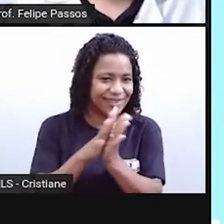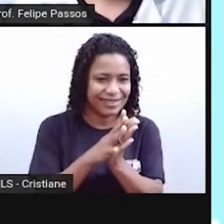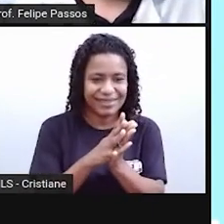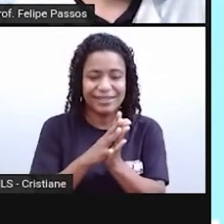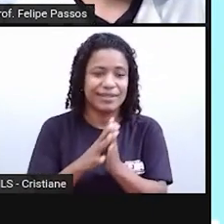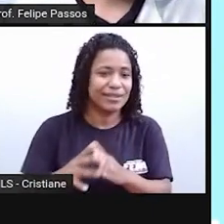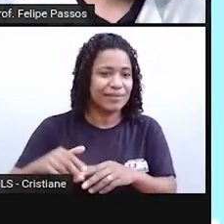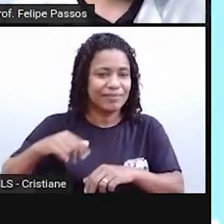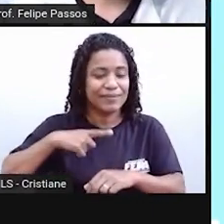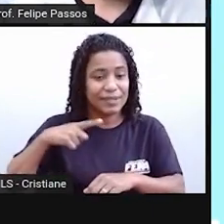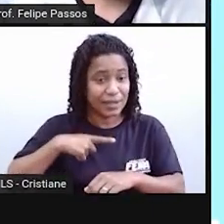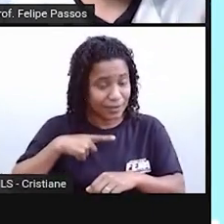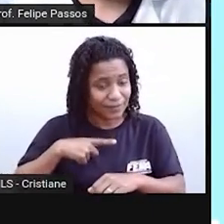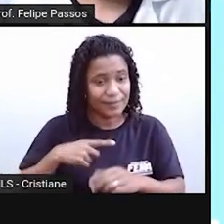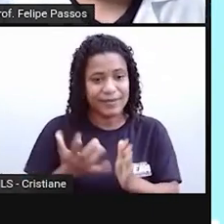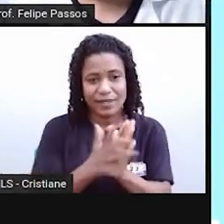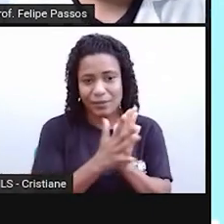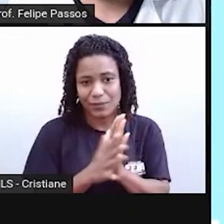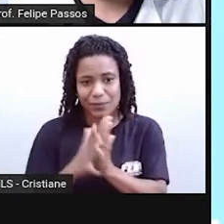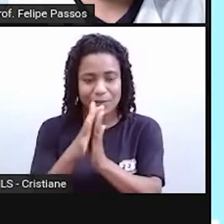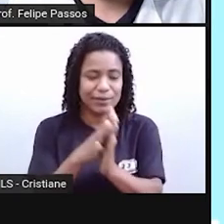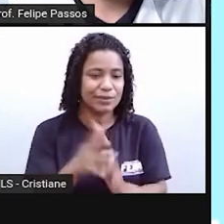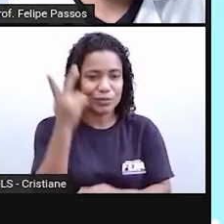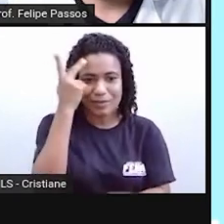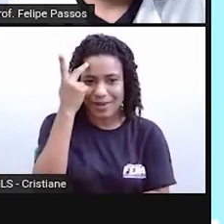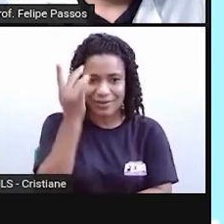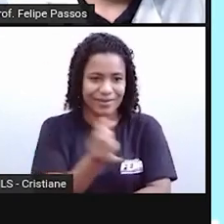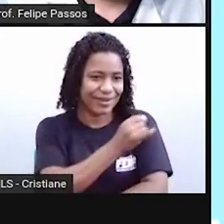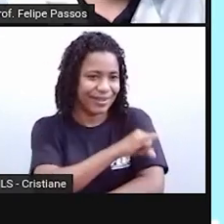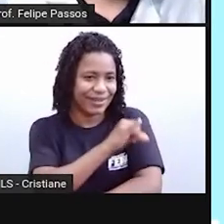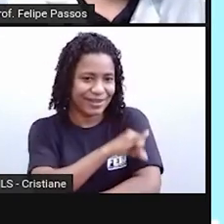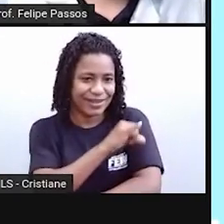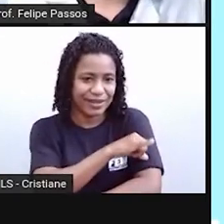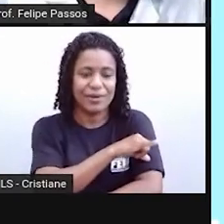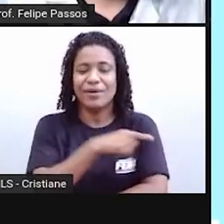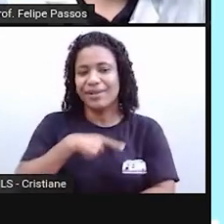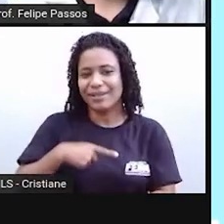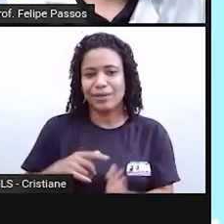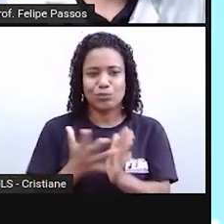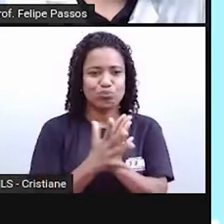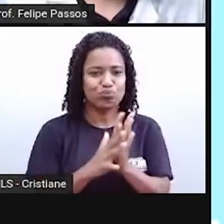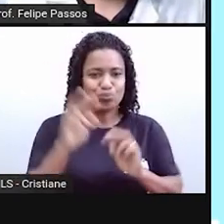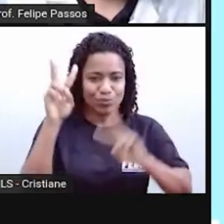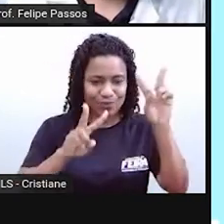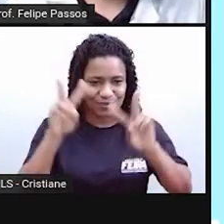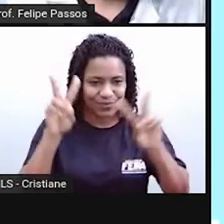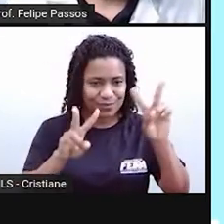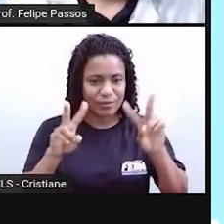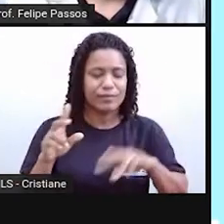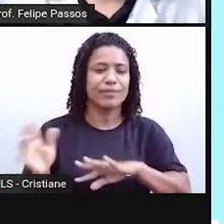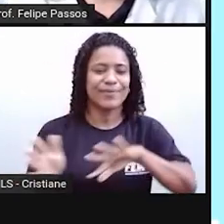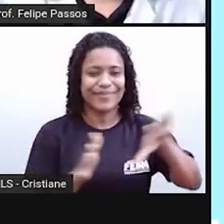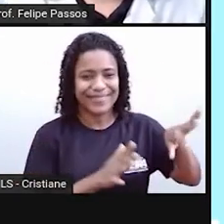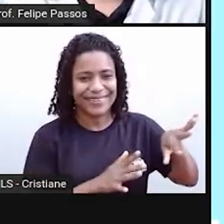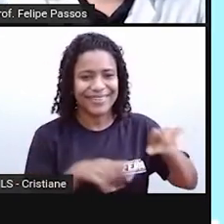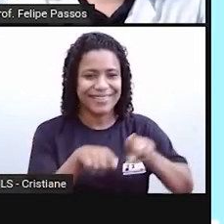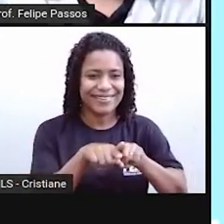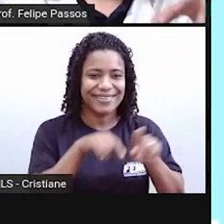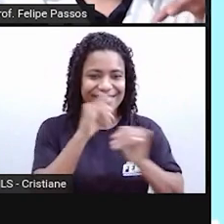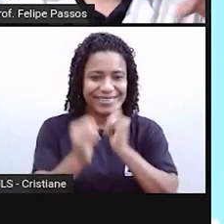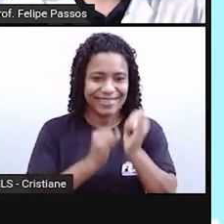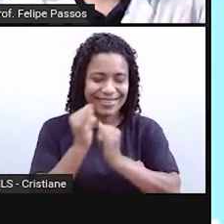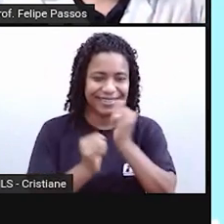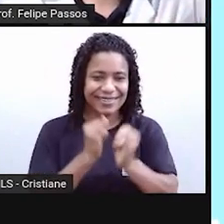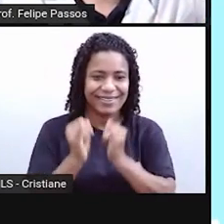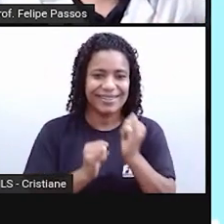não é muito comum aqui pra gente, mas lá no São Paulo, Rio de Janeiro, existe. Interneteis. Olha que neologismo. Justamente sobre